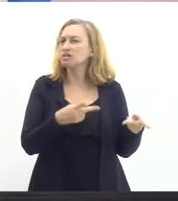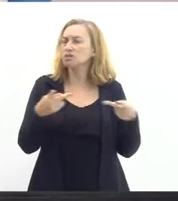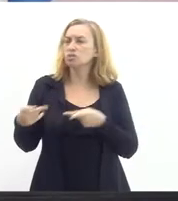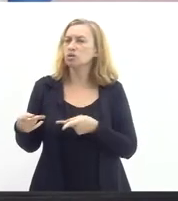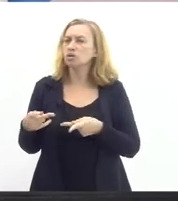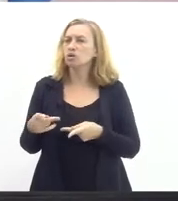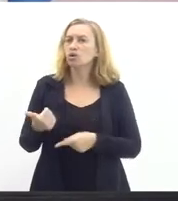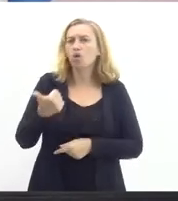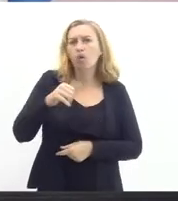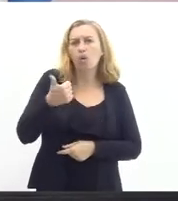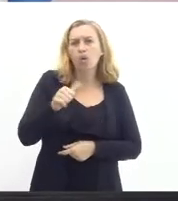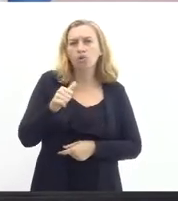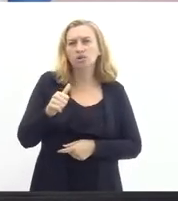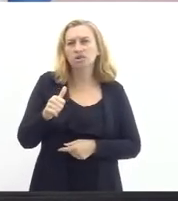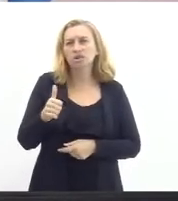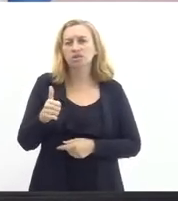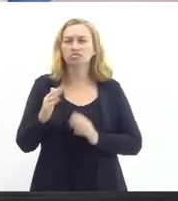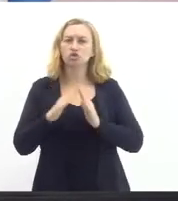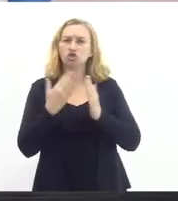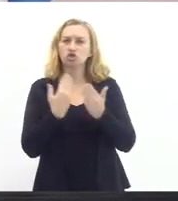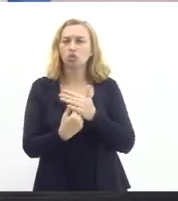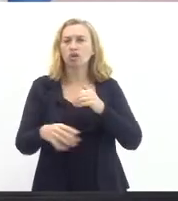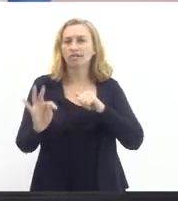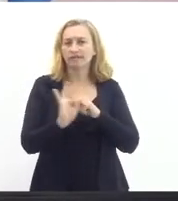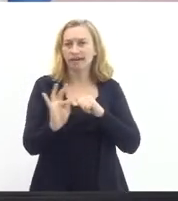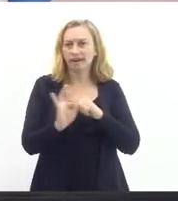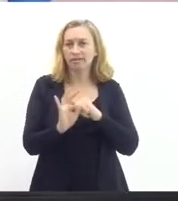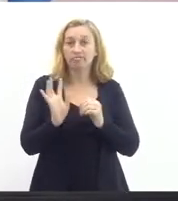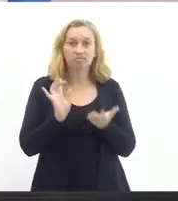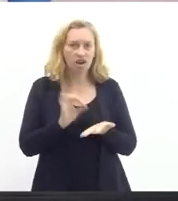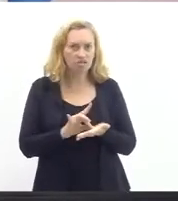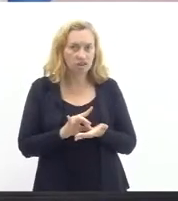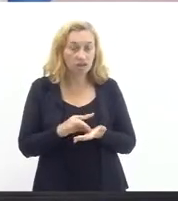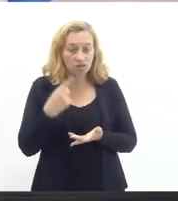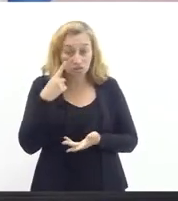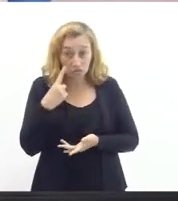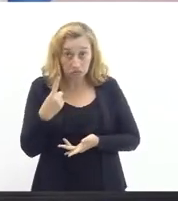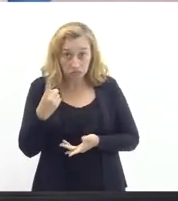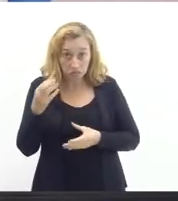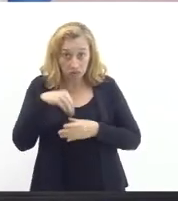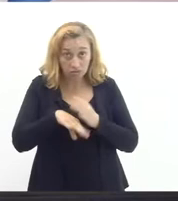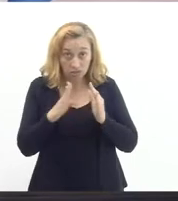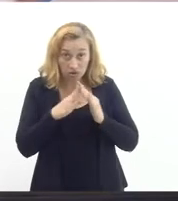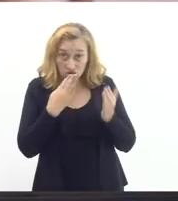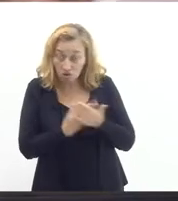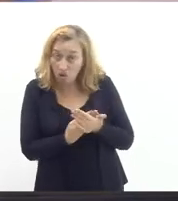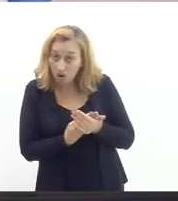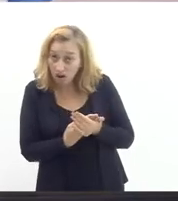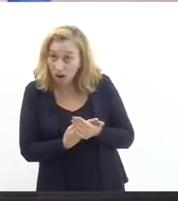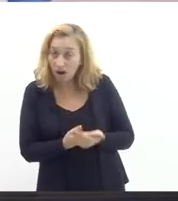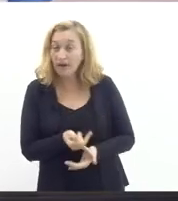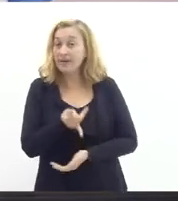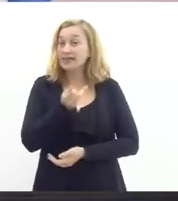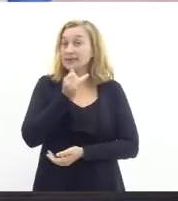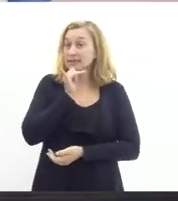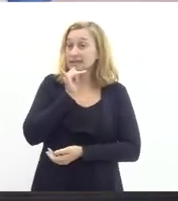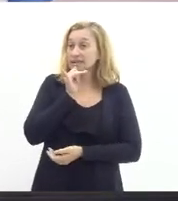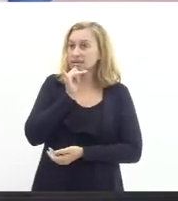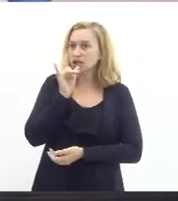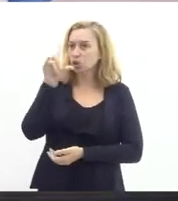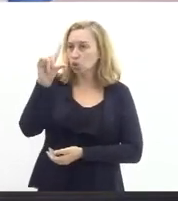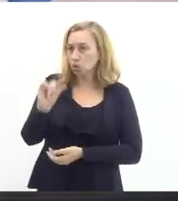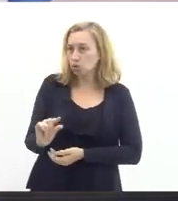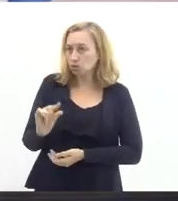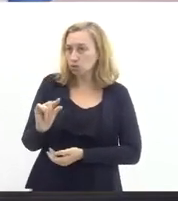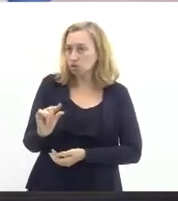visitou 11 escolas técnicas. E a realidade do que a gente viu nas escolas é que, por exemplo, nós temos uma redução